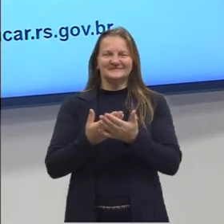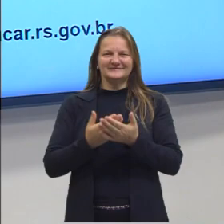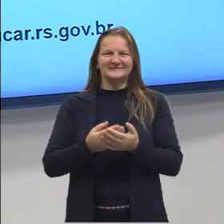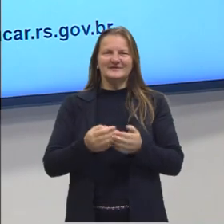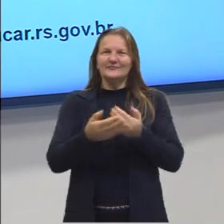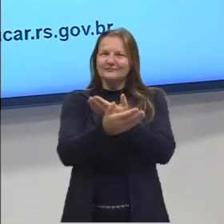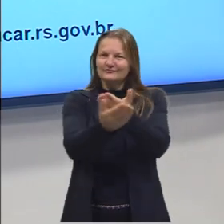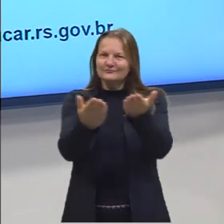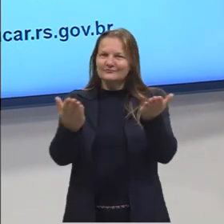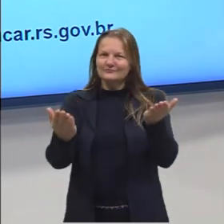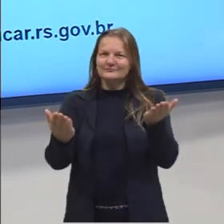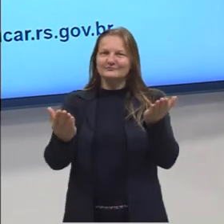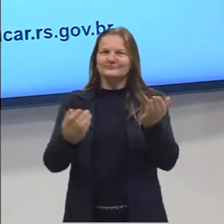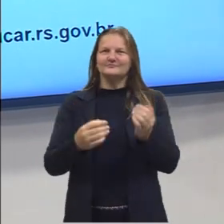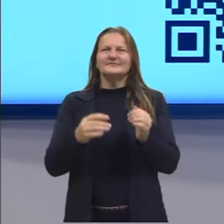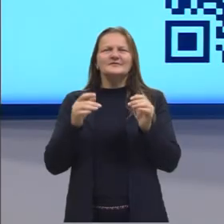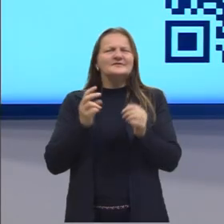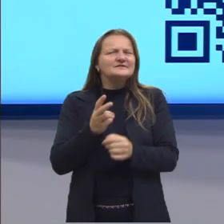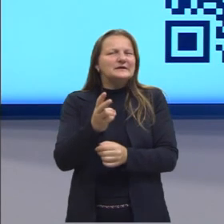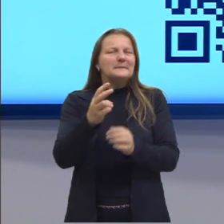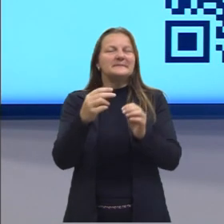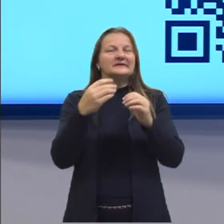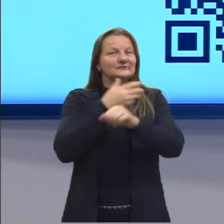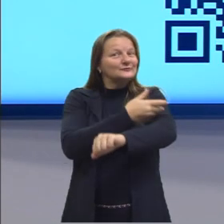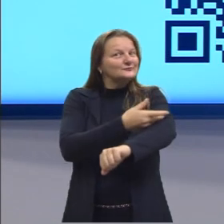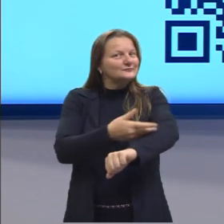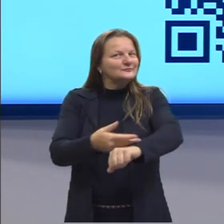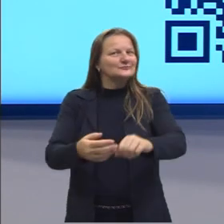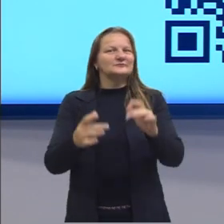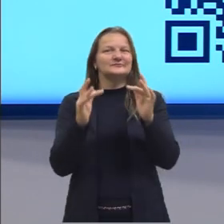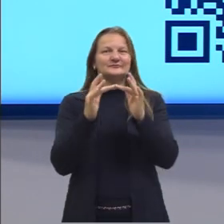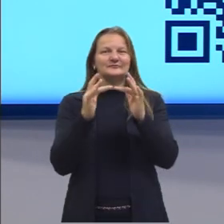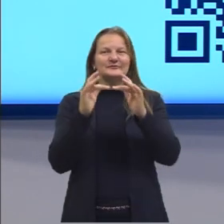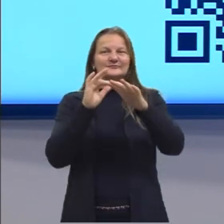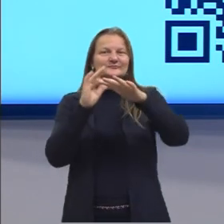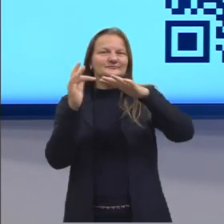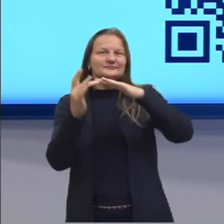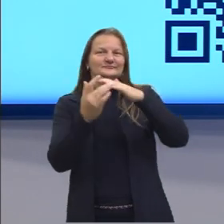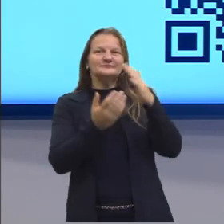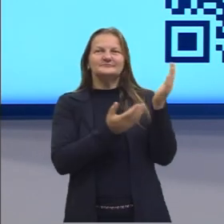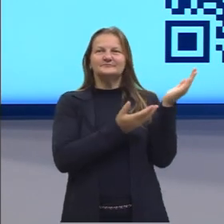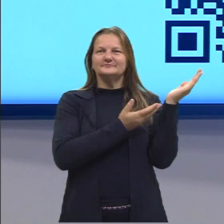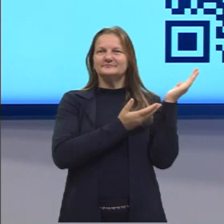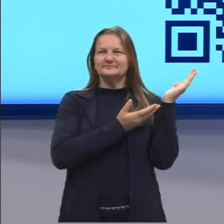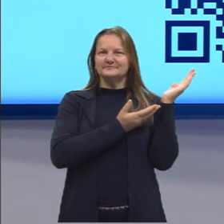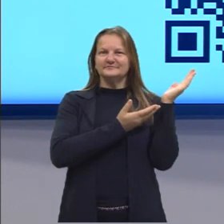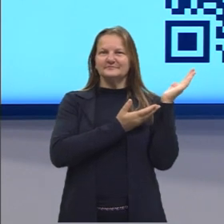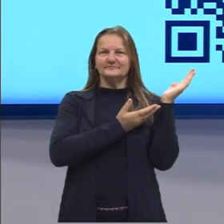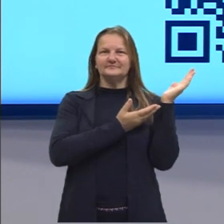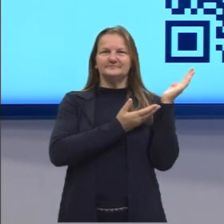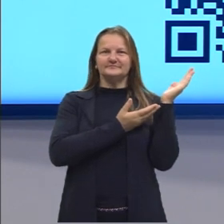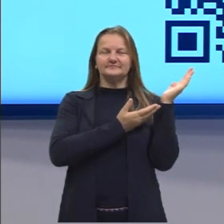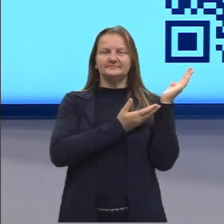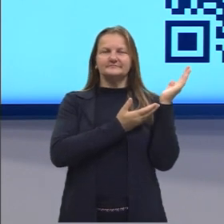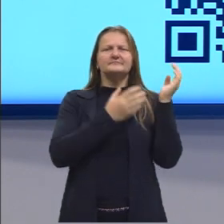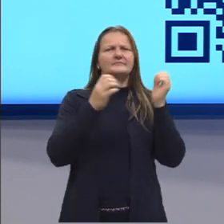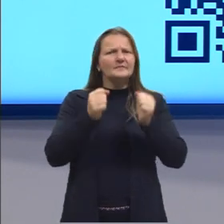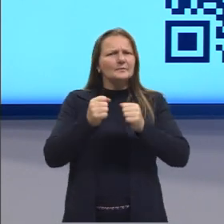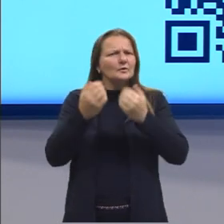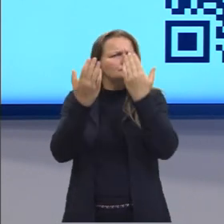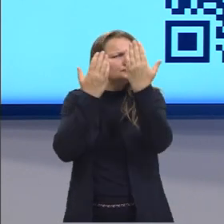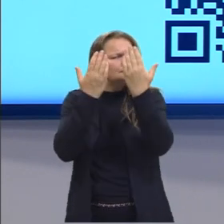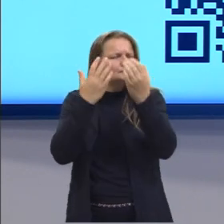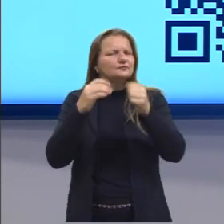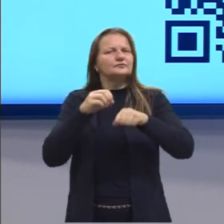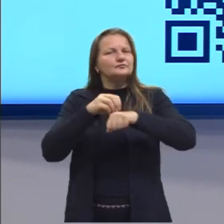Deixo para vocês então, como todas as aulas, o contato se vocês quiserem tirar dúvidas, deixar algum comentário. Então